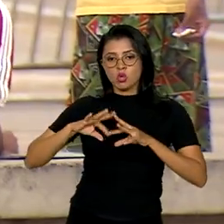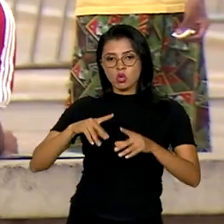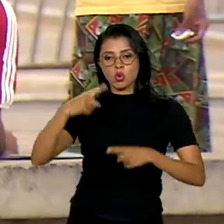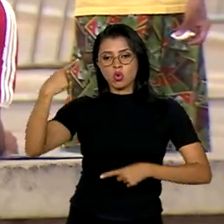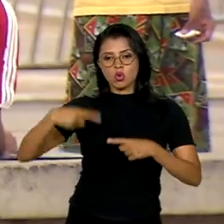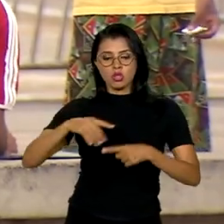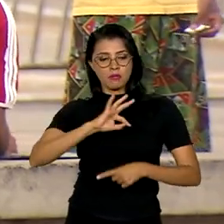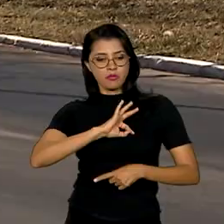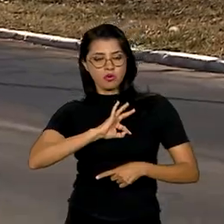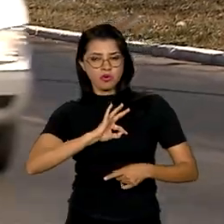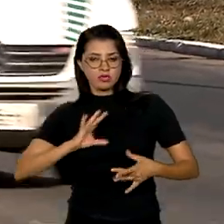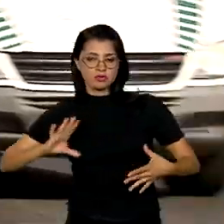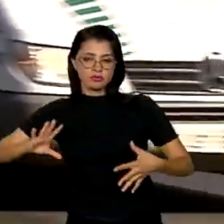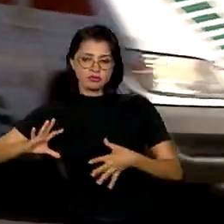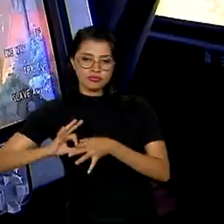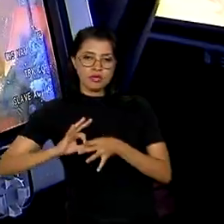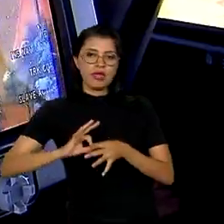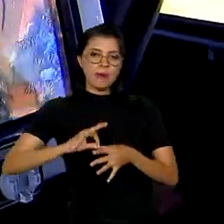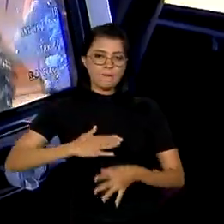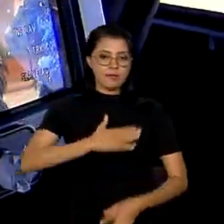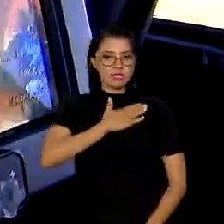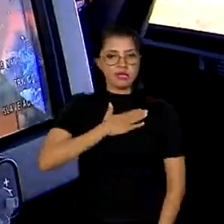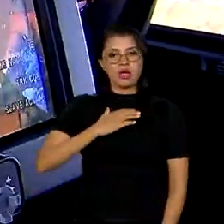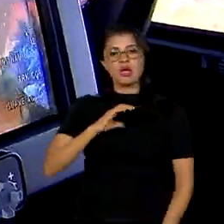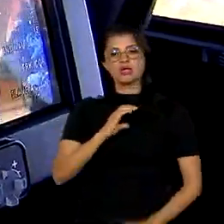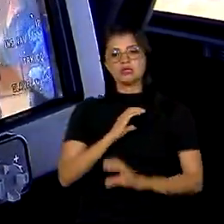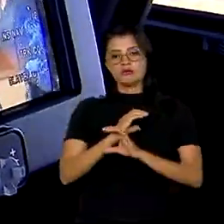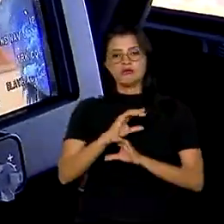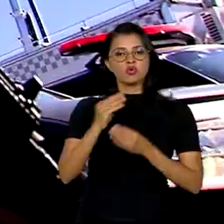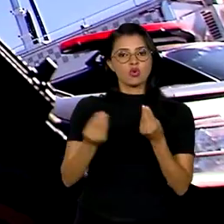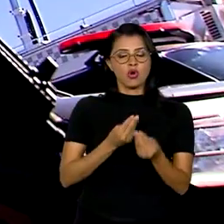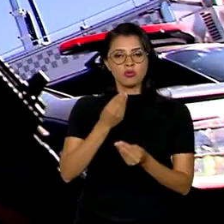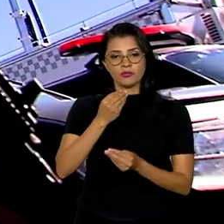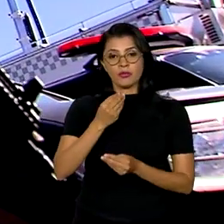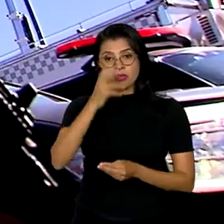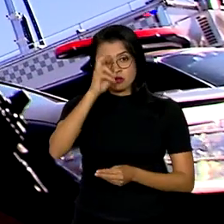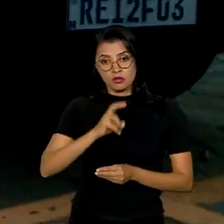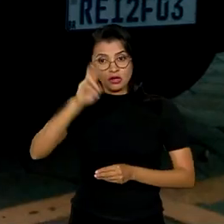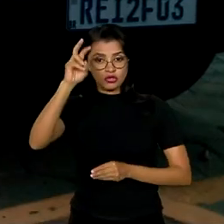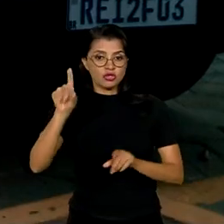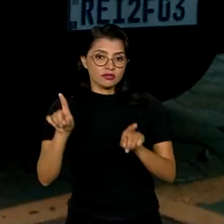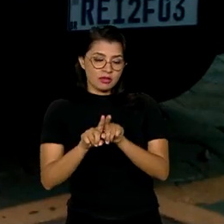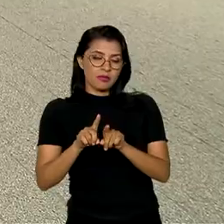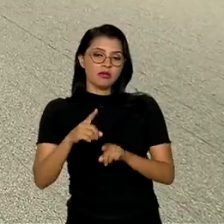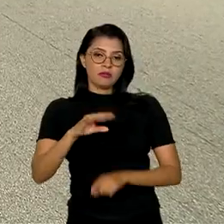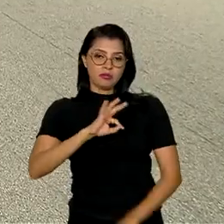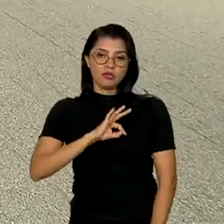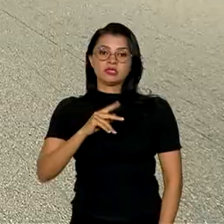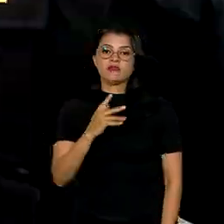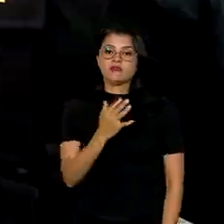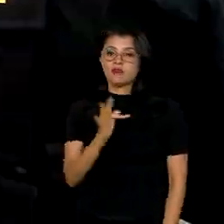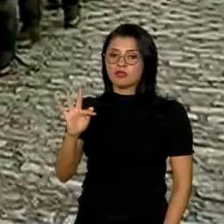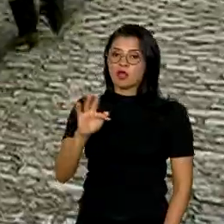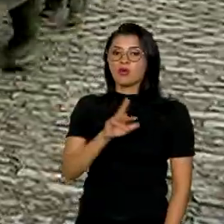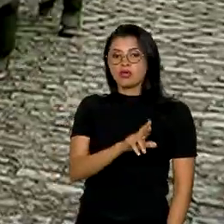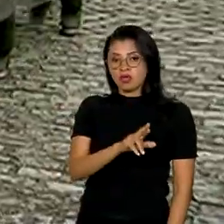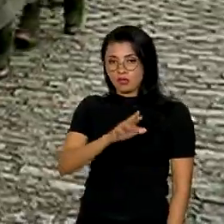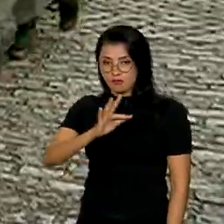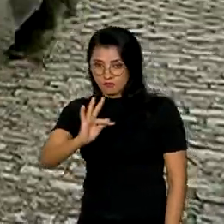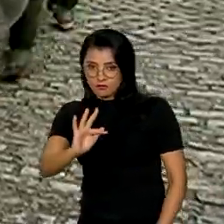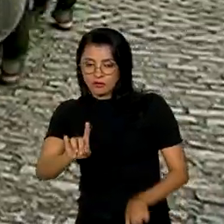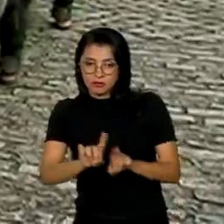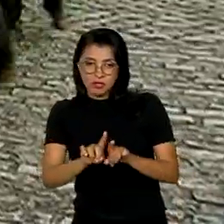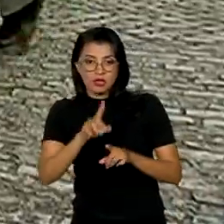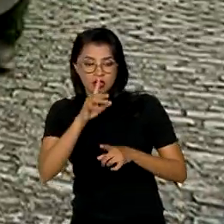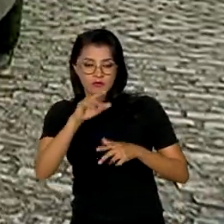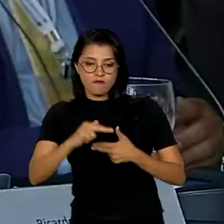polícias militares e civis por meio de inteligência, com as Polícias Federal e Rodoviária Federal e as